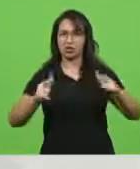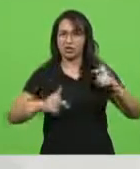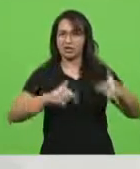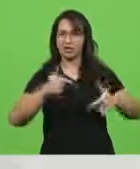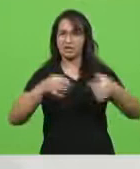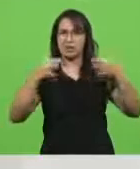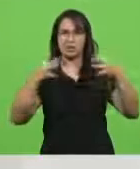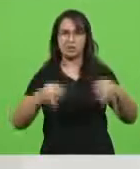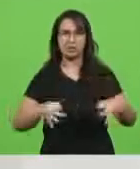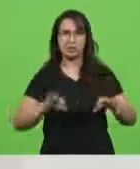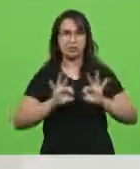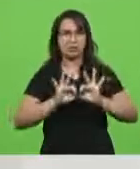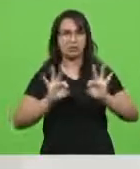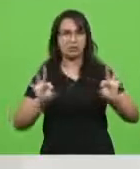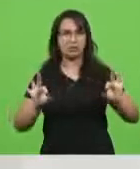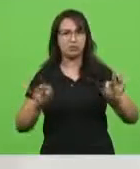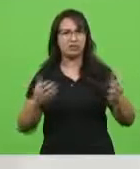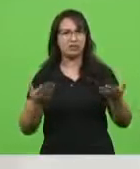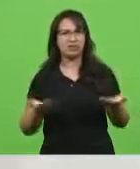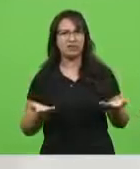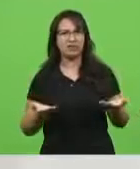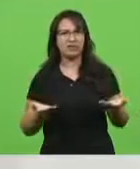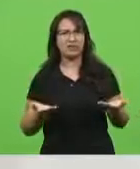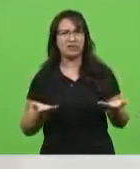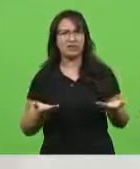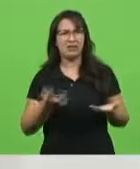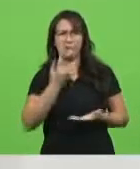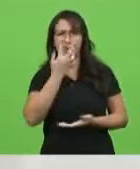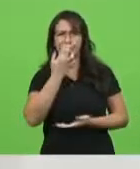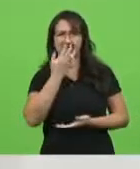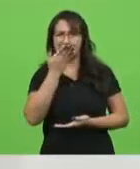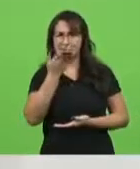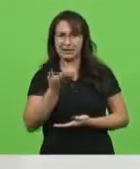Qual é o Estado que esse cidadão vive?